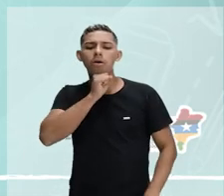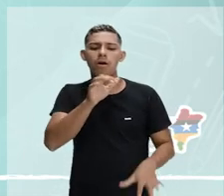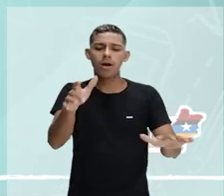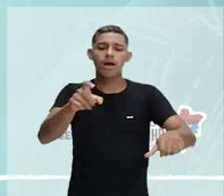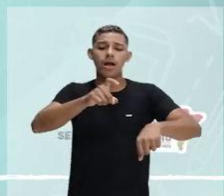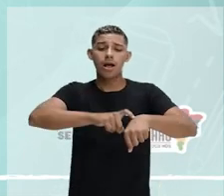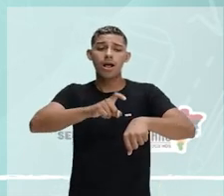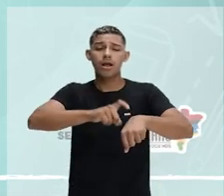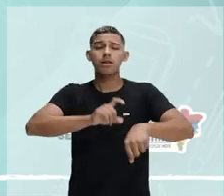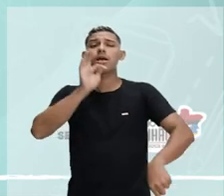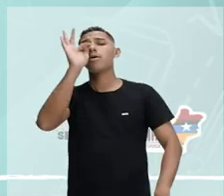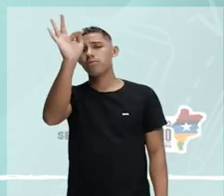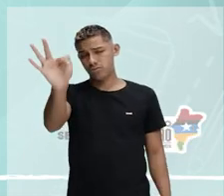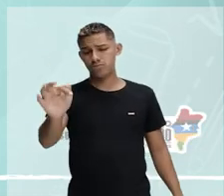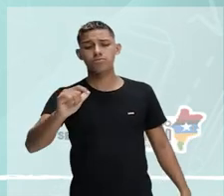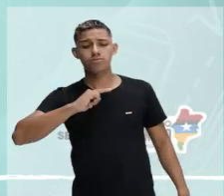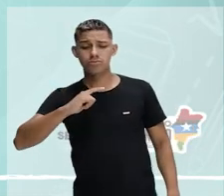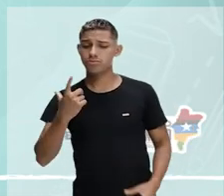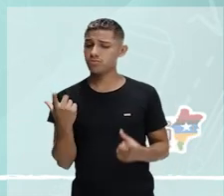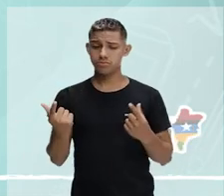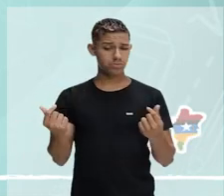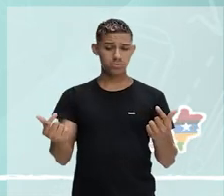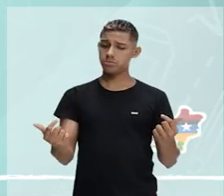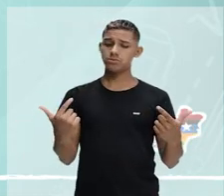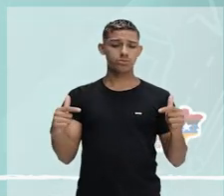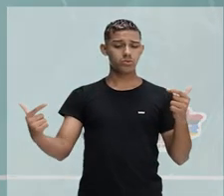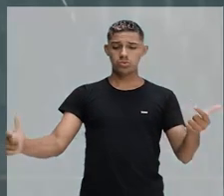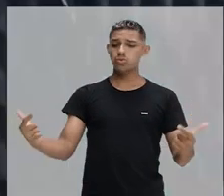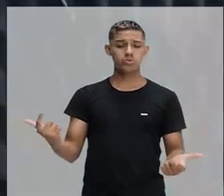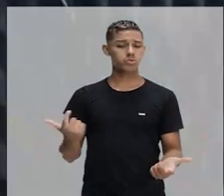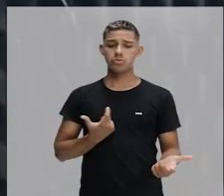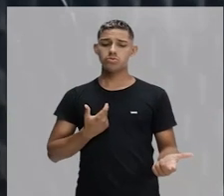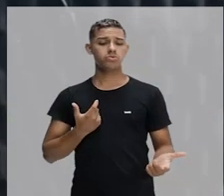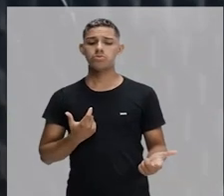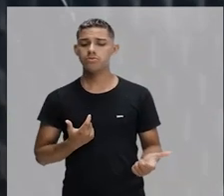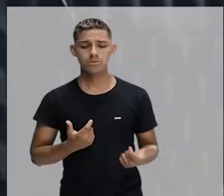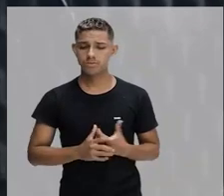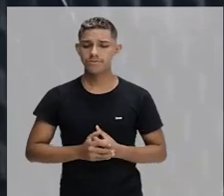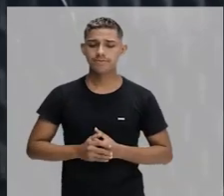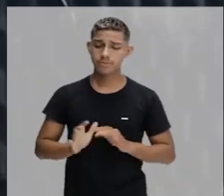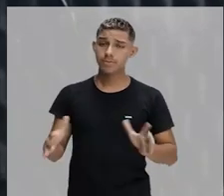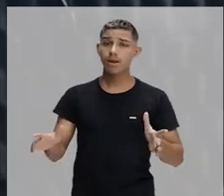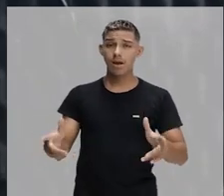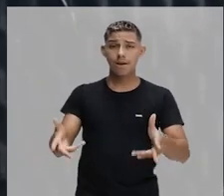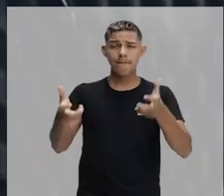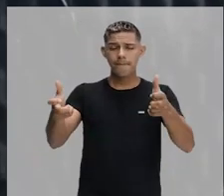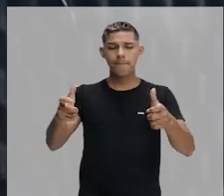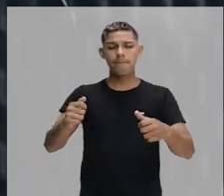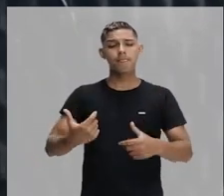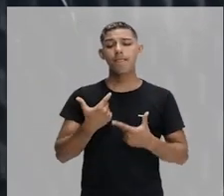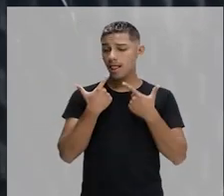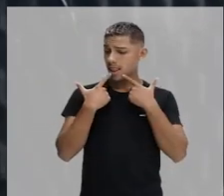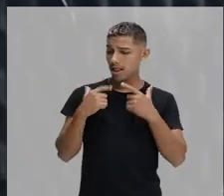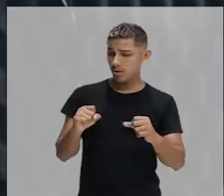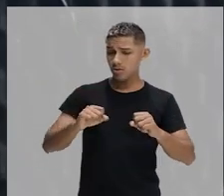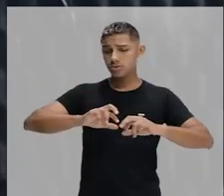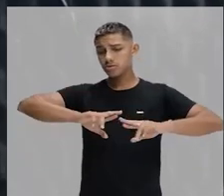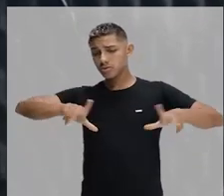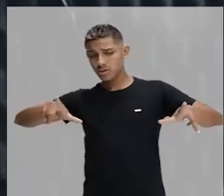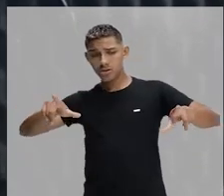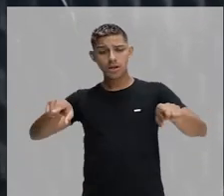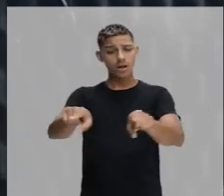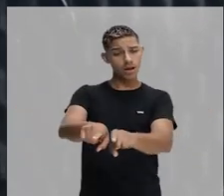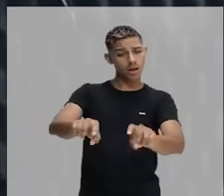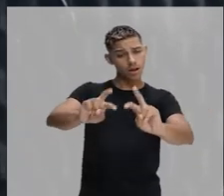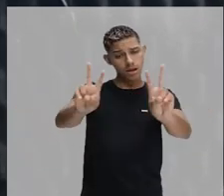tempo há de vir, que dinheiro não tem dono. Aqui nesse cordel você já percebe uma linguagem um pouco mais diferente. Ele já tem termos